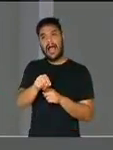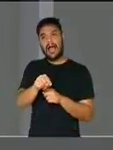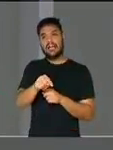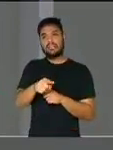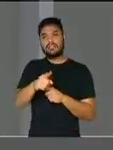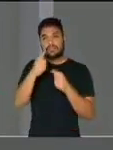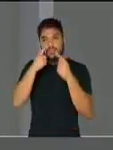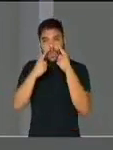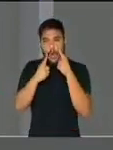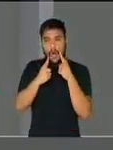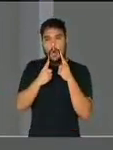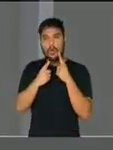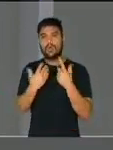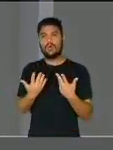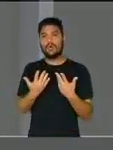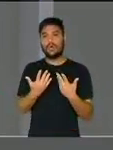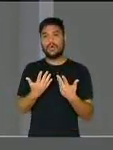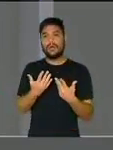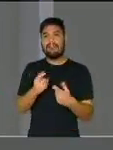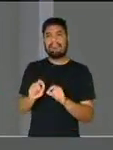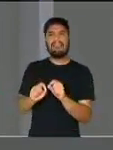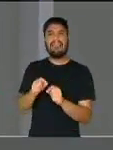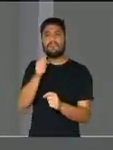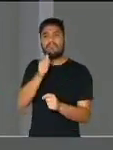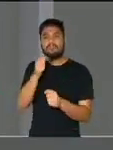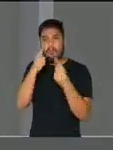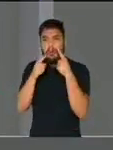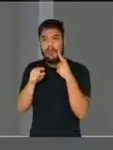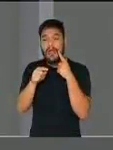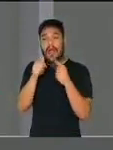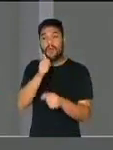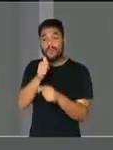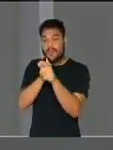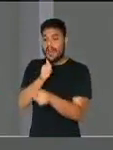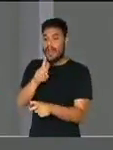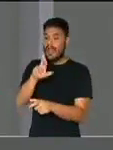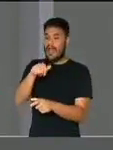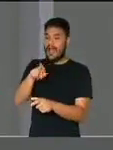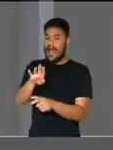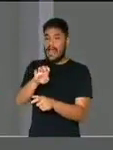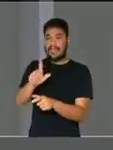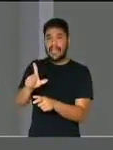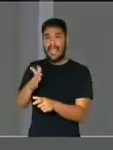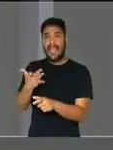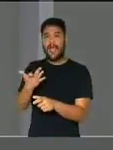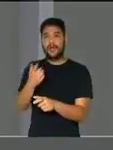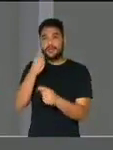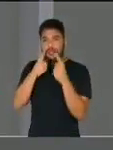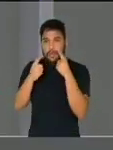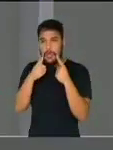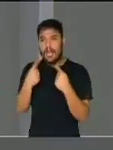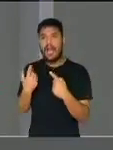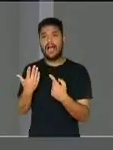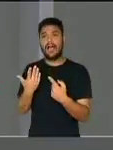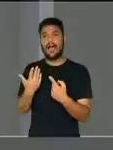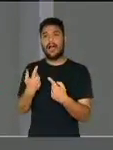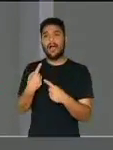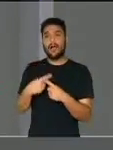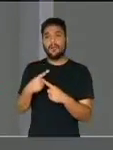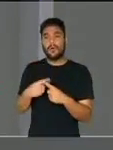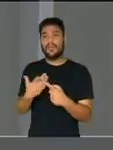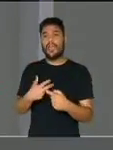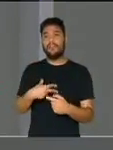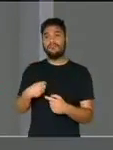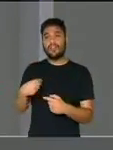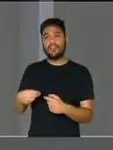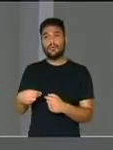Era Raquel a chorar seus filhos e sem querer consolo, porque eles jamais